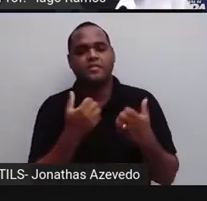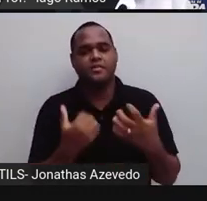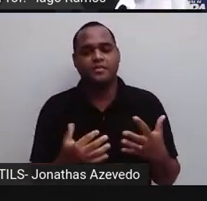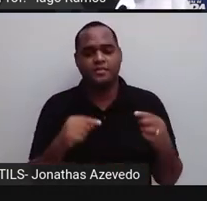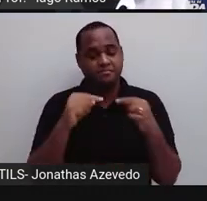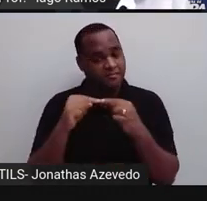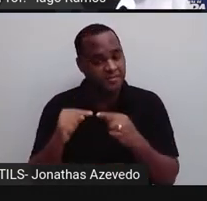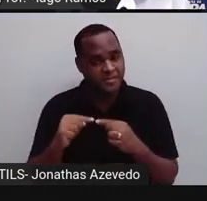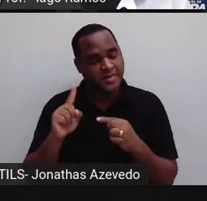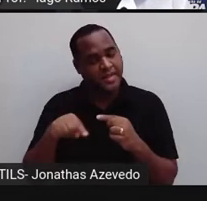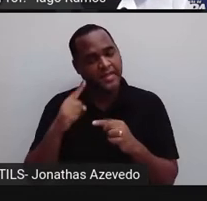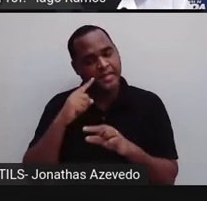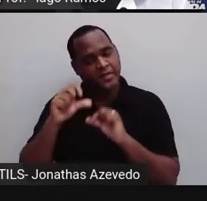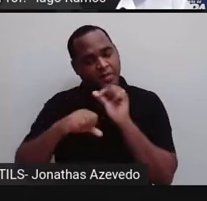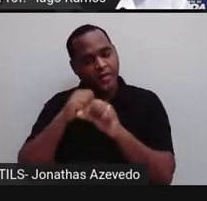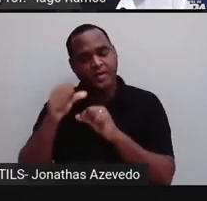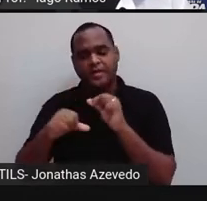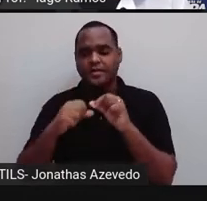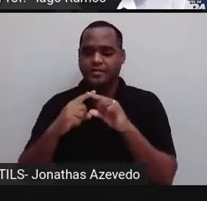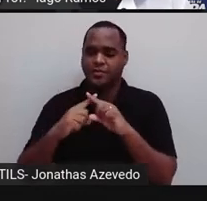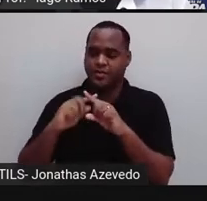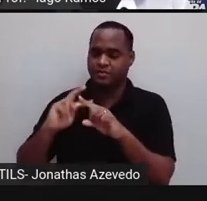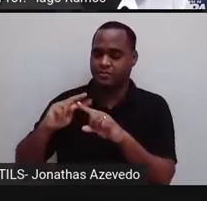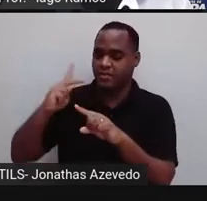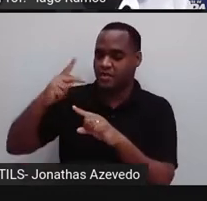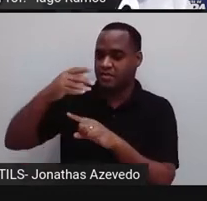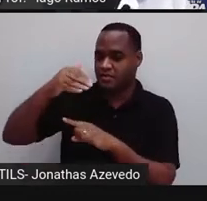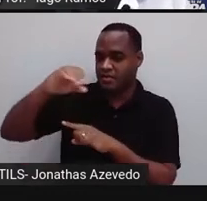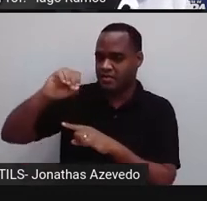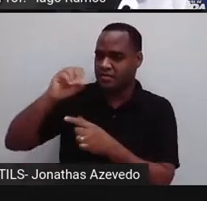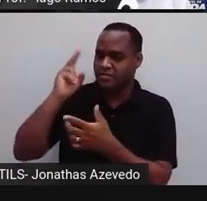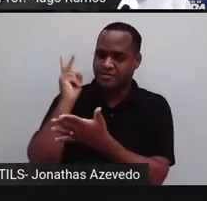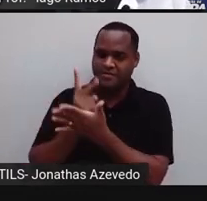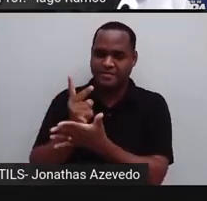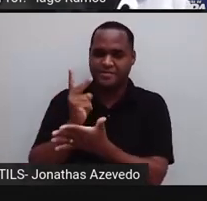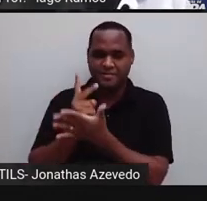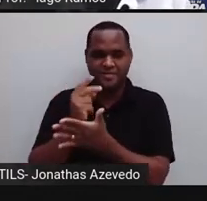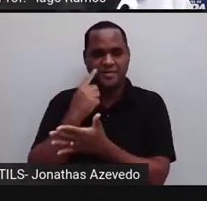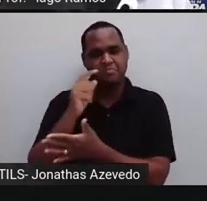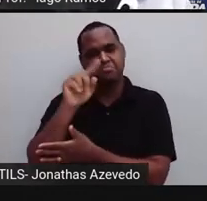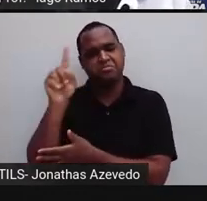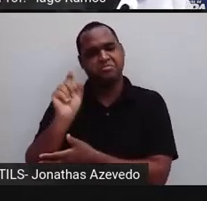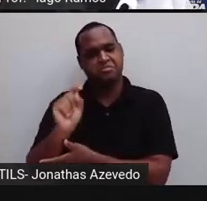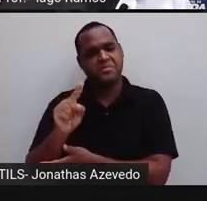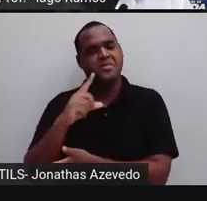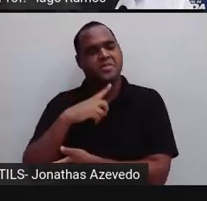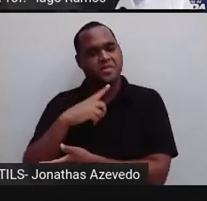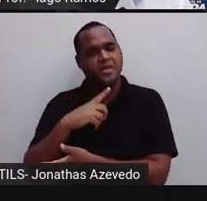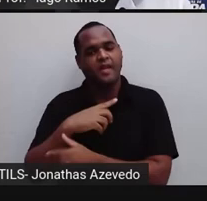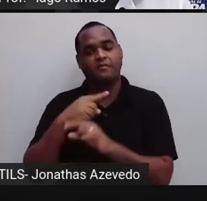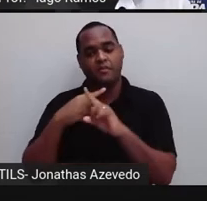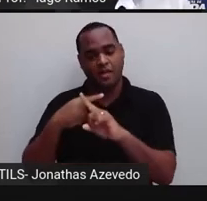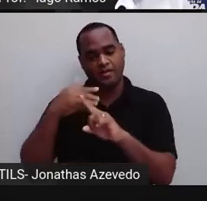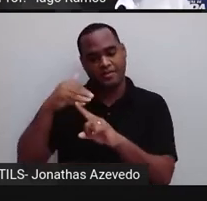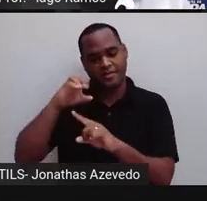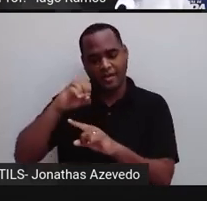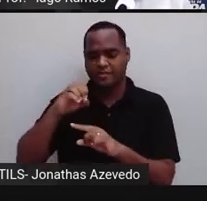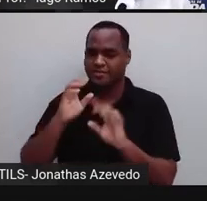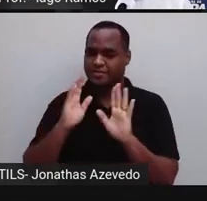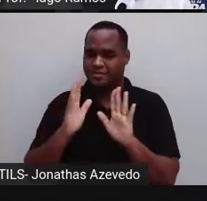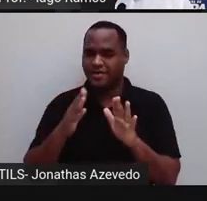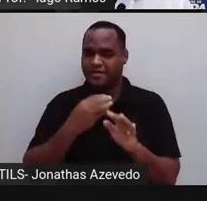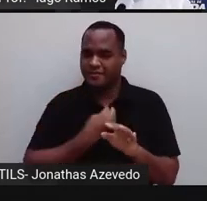multiplicado por uma potência de 10, sempre. Por isso que eu coloquei ali uma interrogação vezes 10, tá?